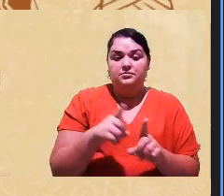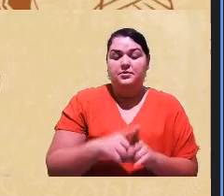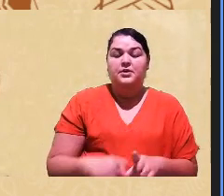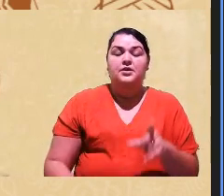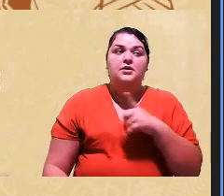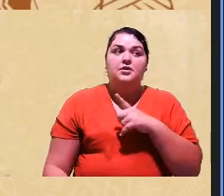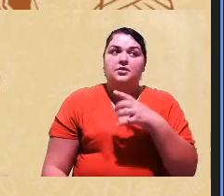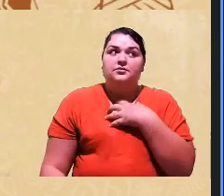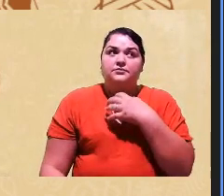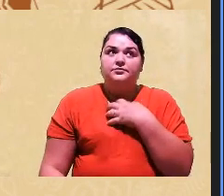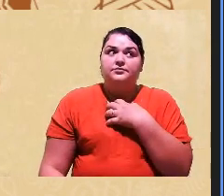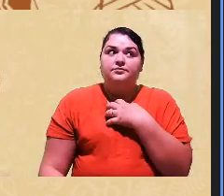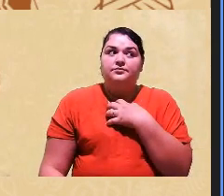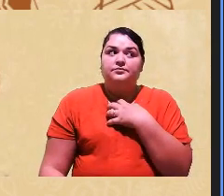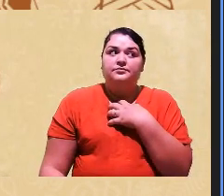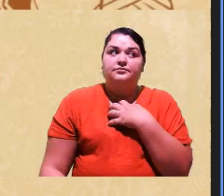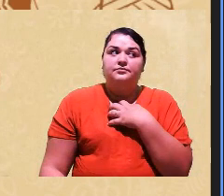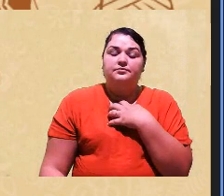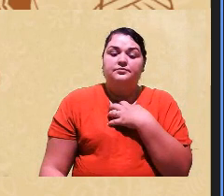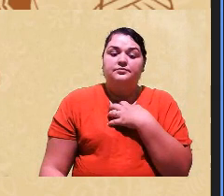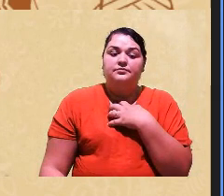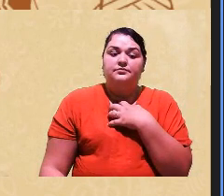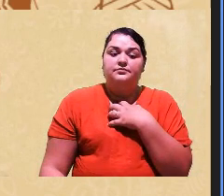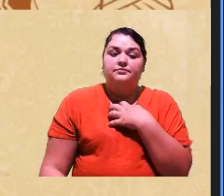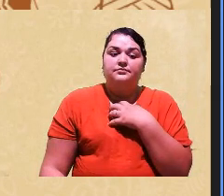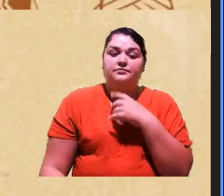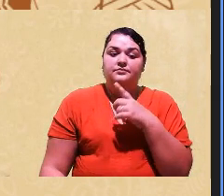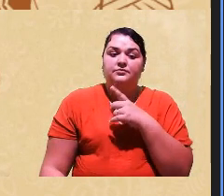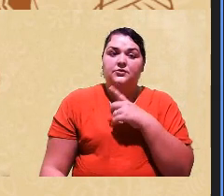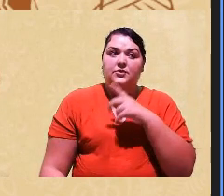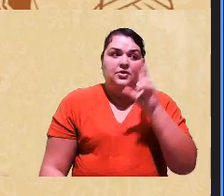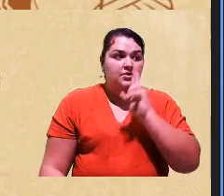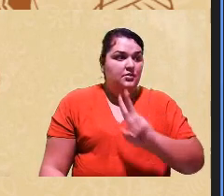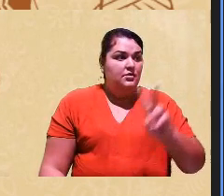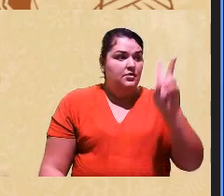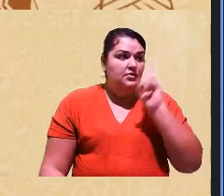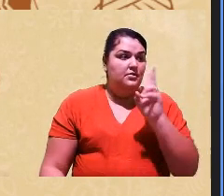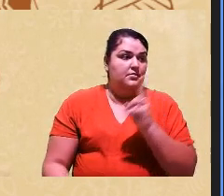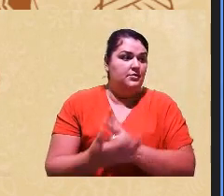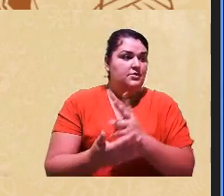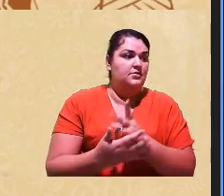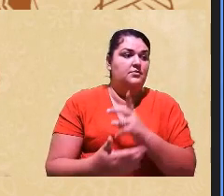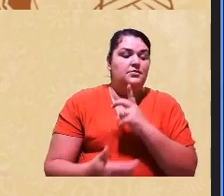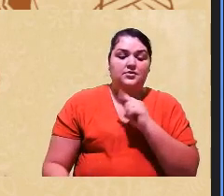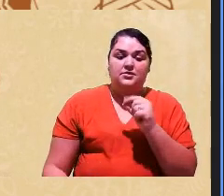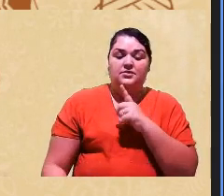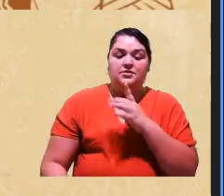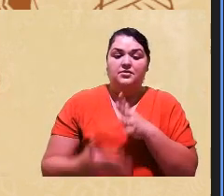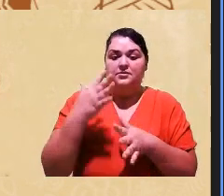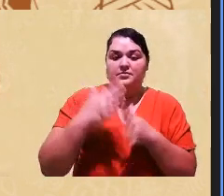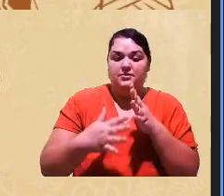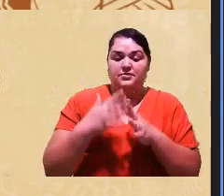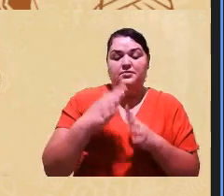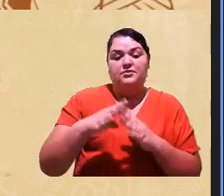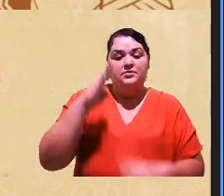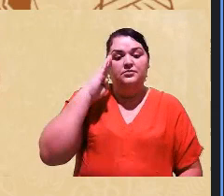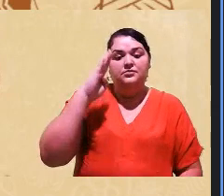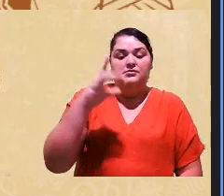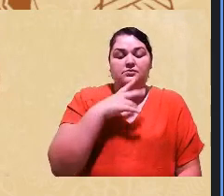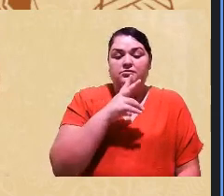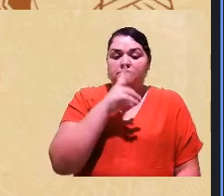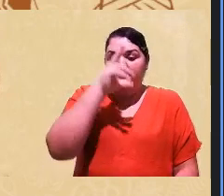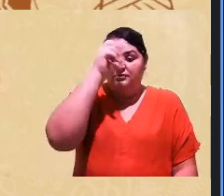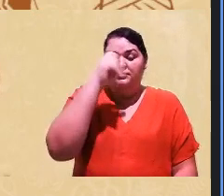forma essa esse olhar pode atrapalhar inclusive no fortalecimento dessa